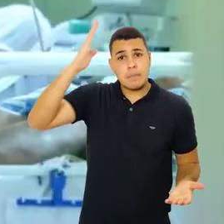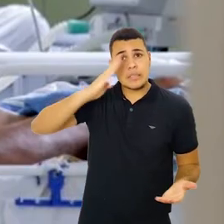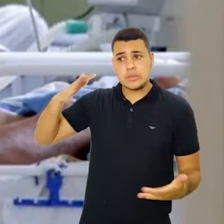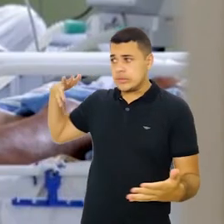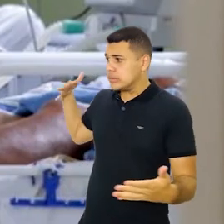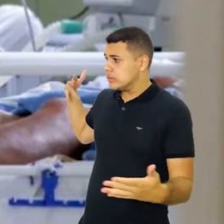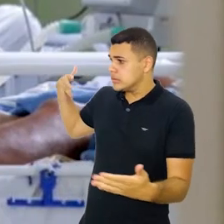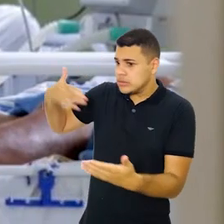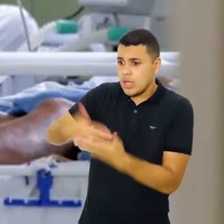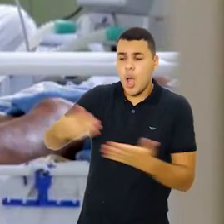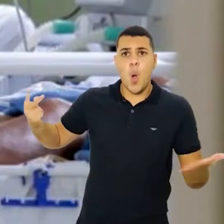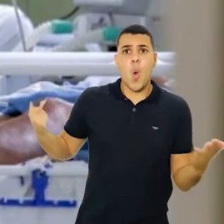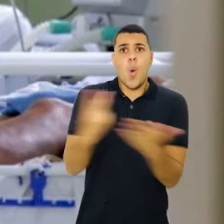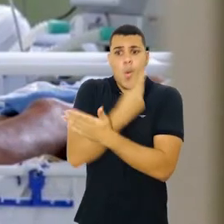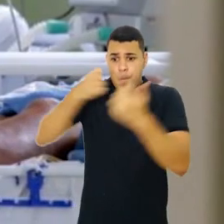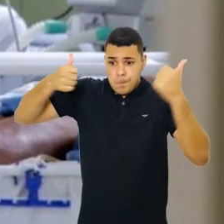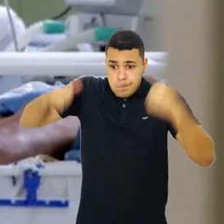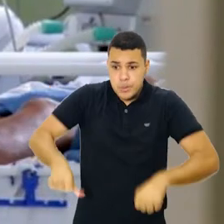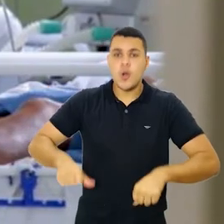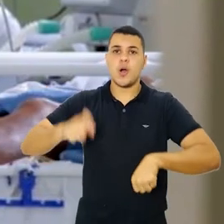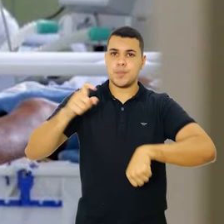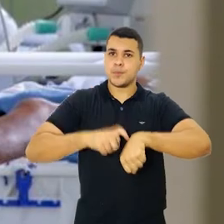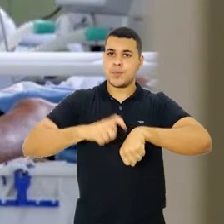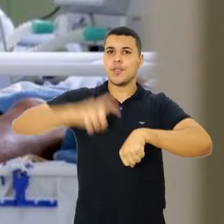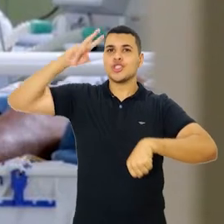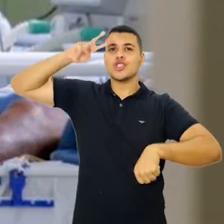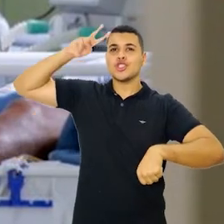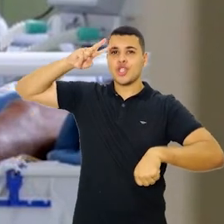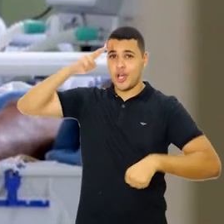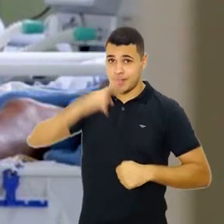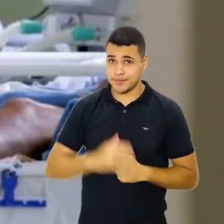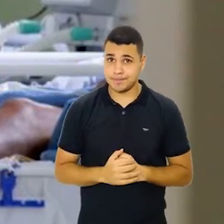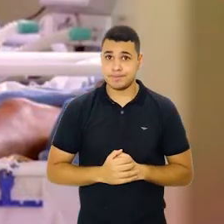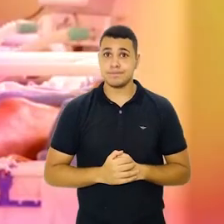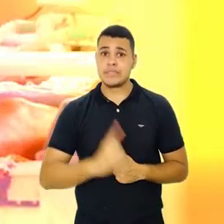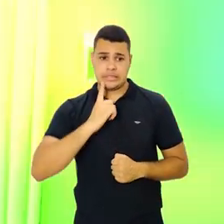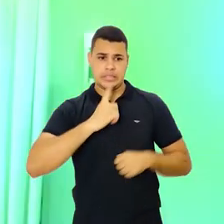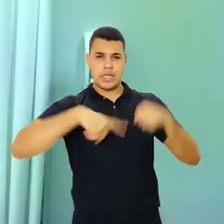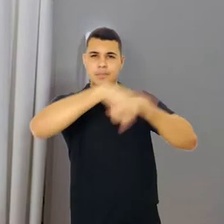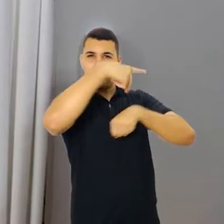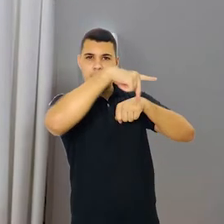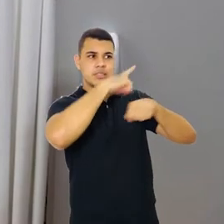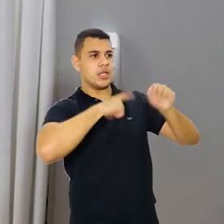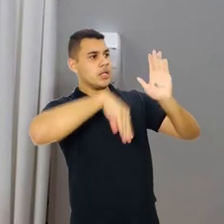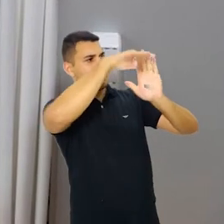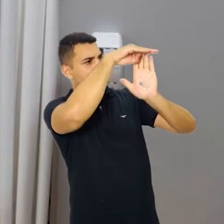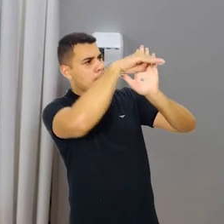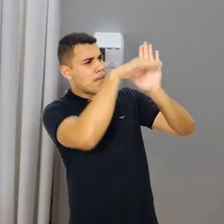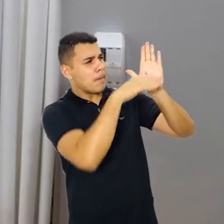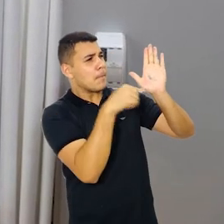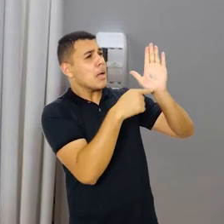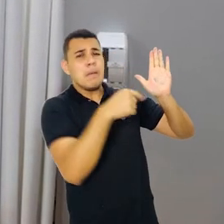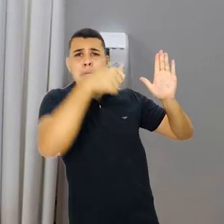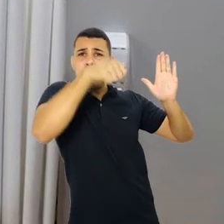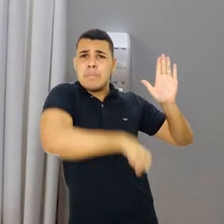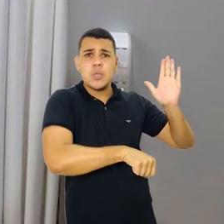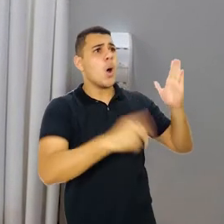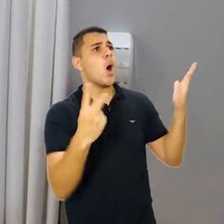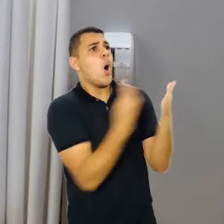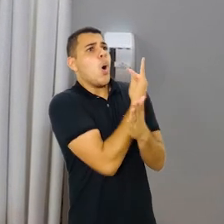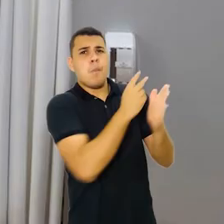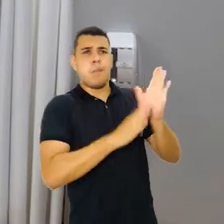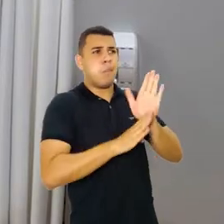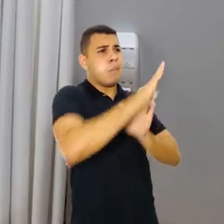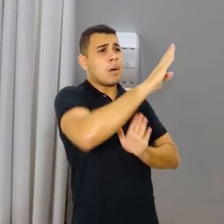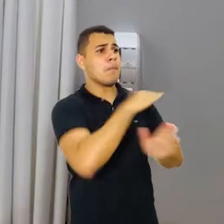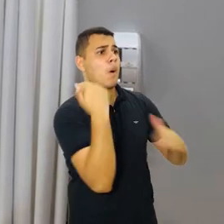coronavírus, nosso país enfrenta um dos momentos mais terríveis de sua história. Estamos entre os países com